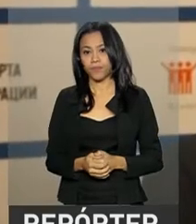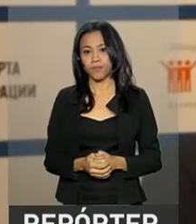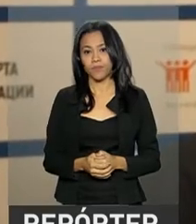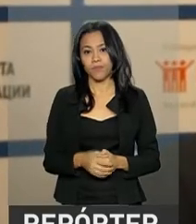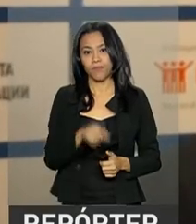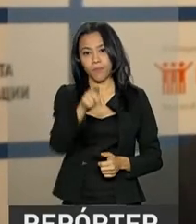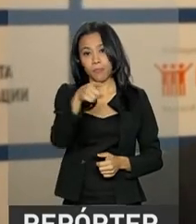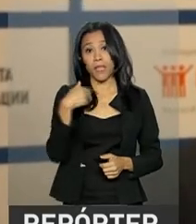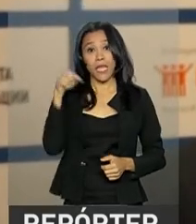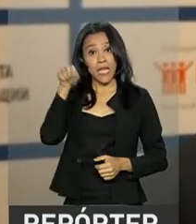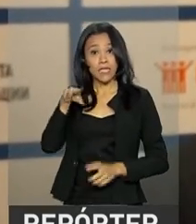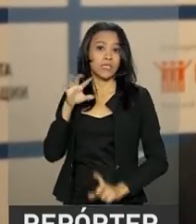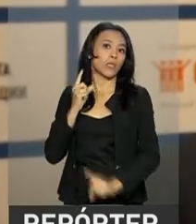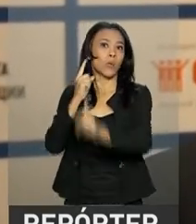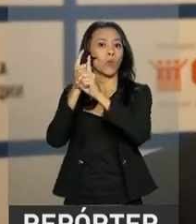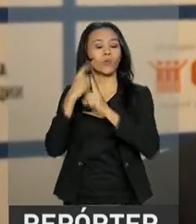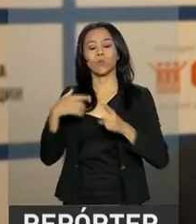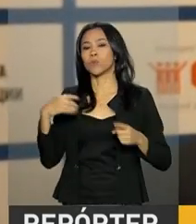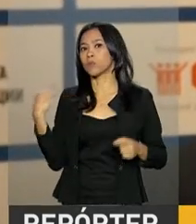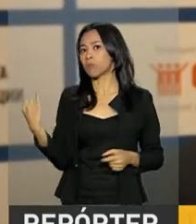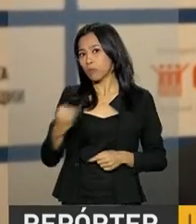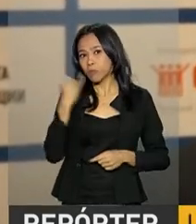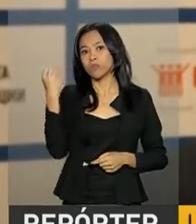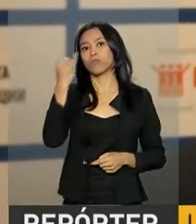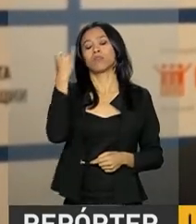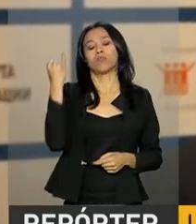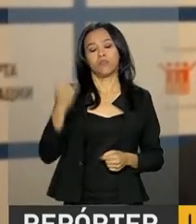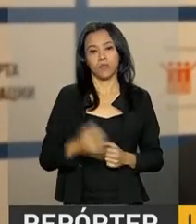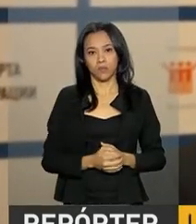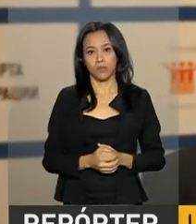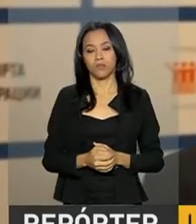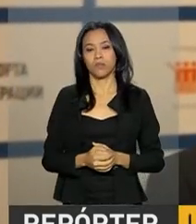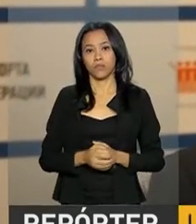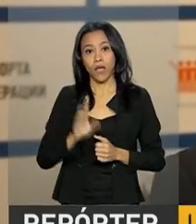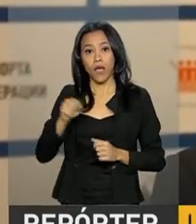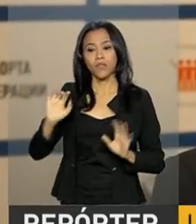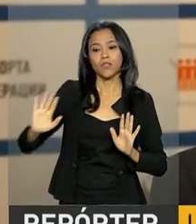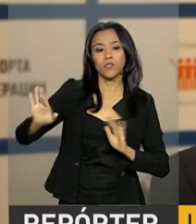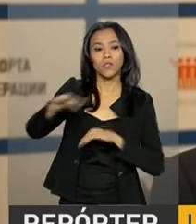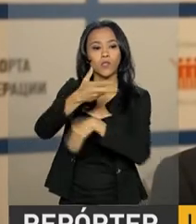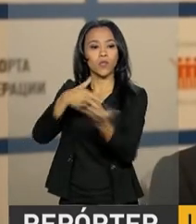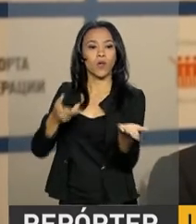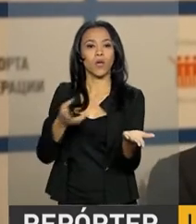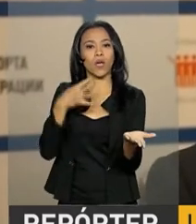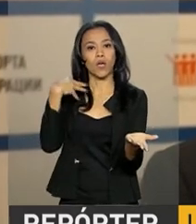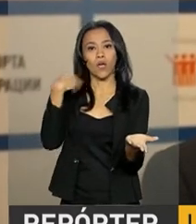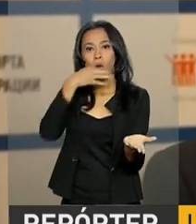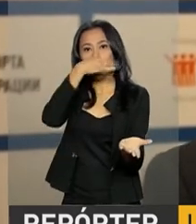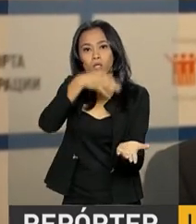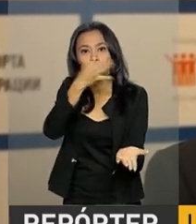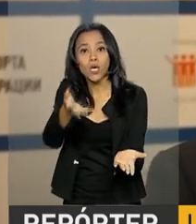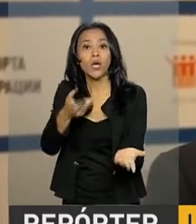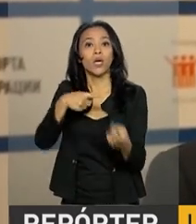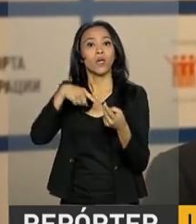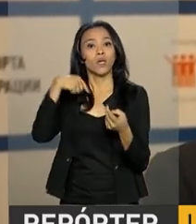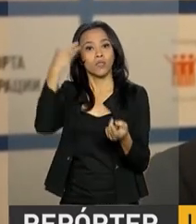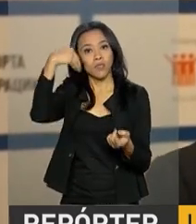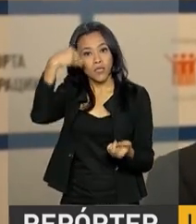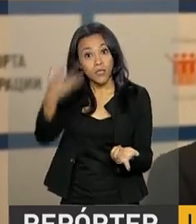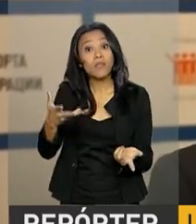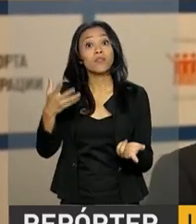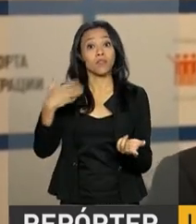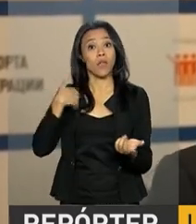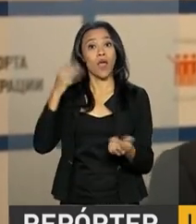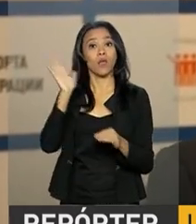Eventos como esse são muito importantes, são trocas de opiniões e de experiências que muito ajudam o